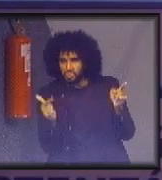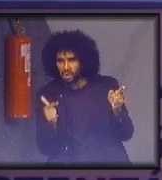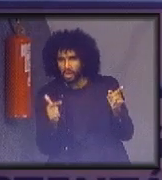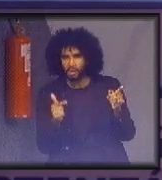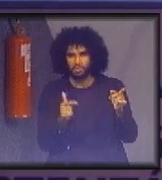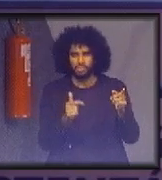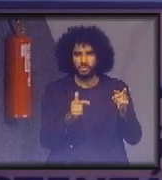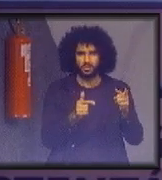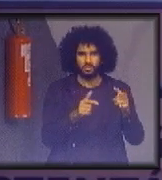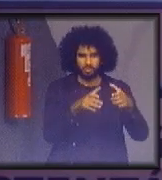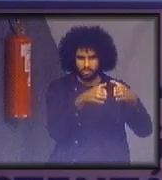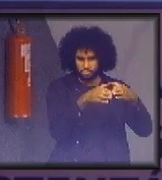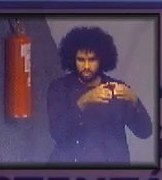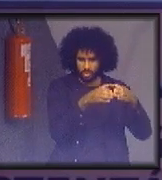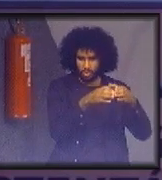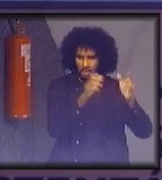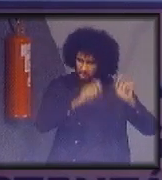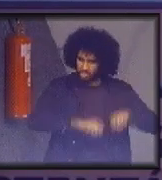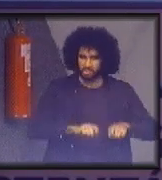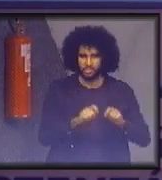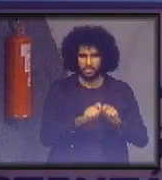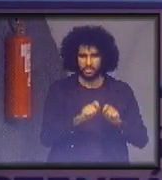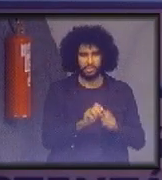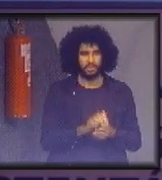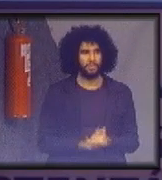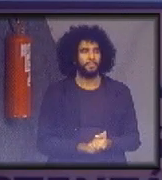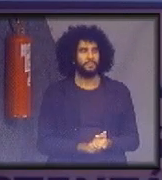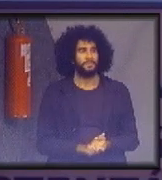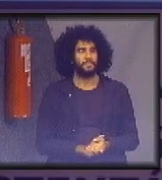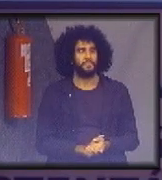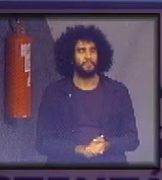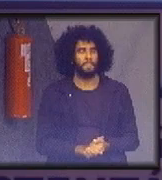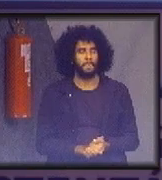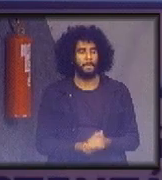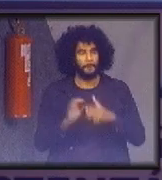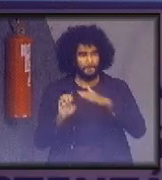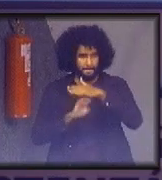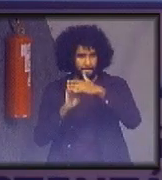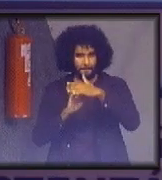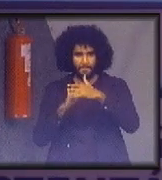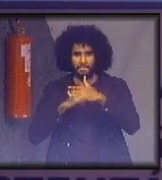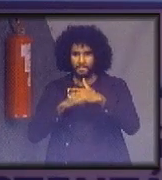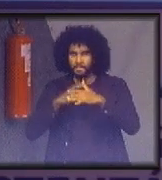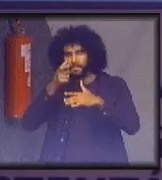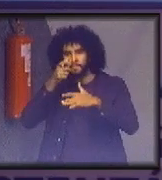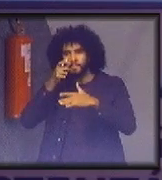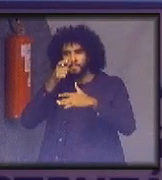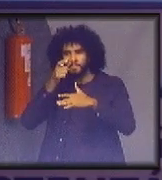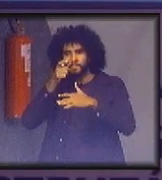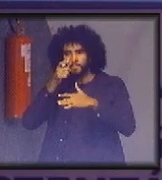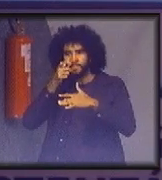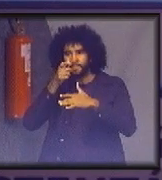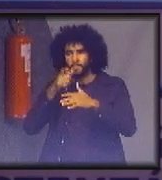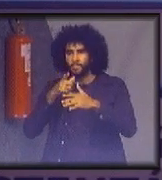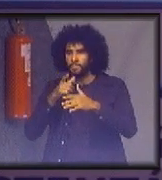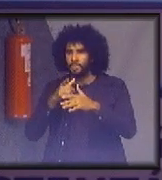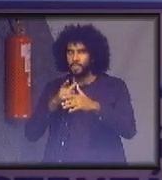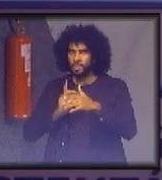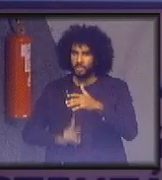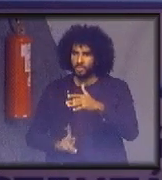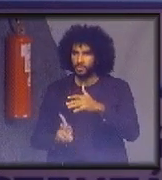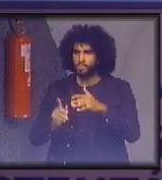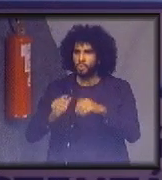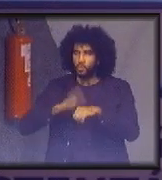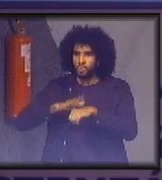etc., pode fazer isso. A empresa tem todo o interesse em o equipamento seja o melhor possível e funcione pelo maior tempo